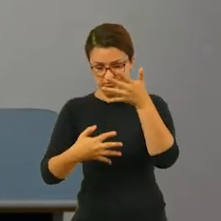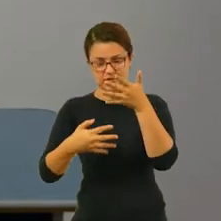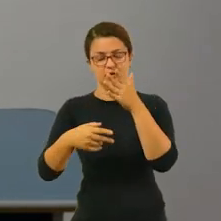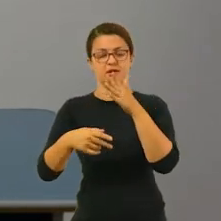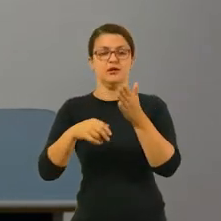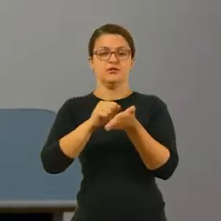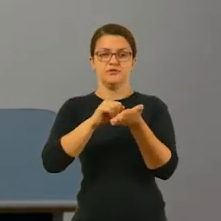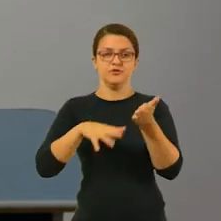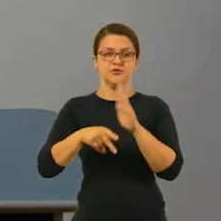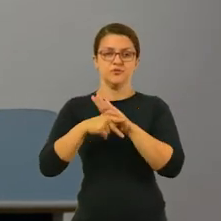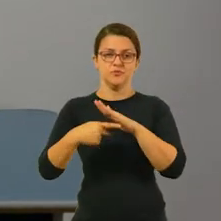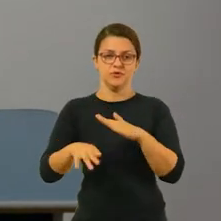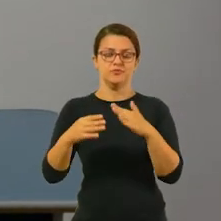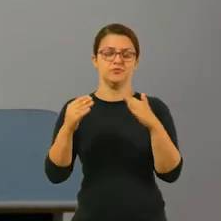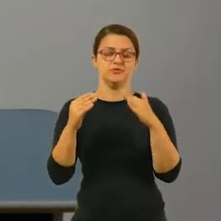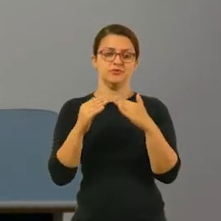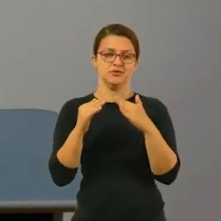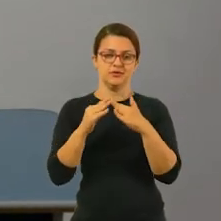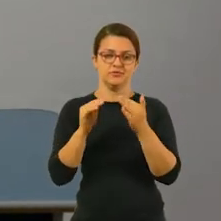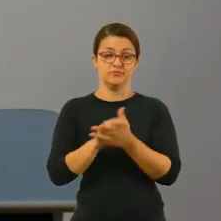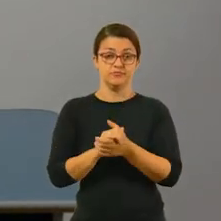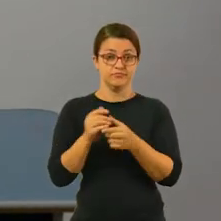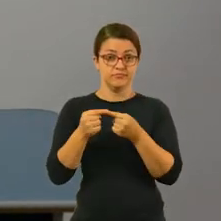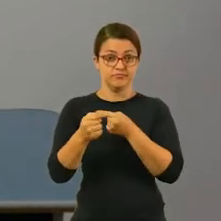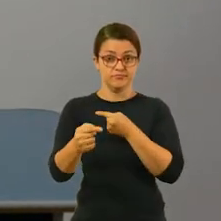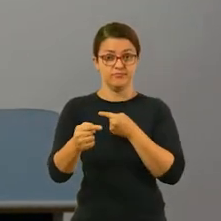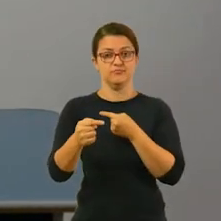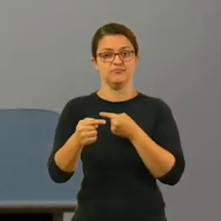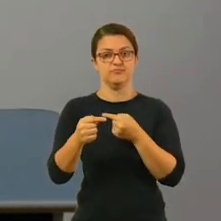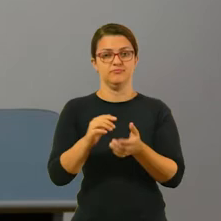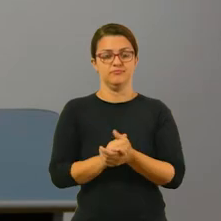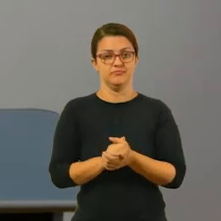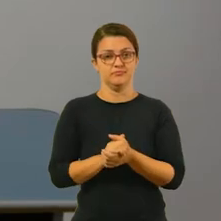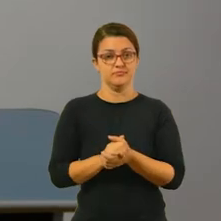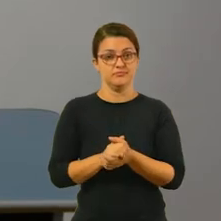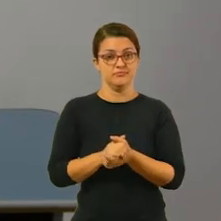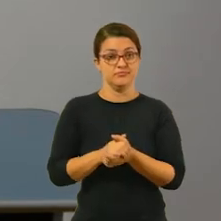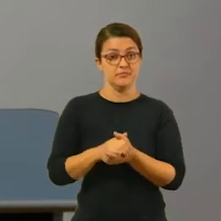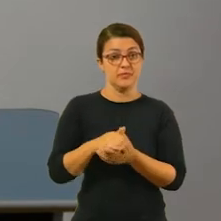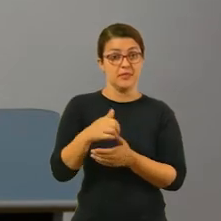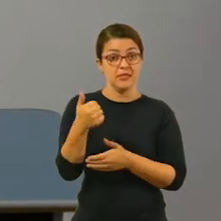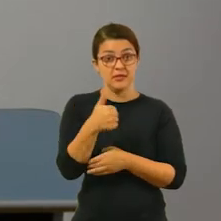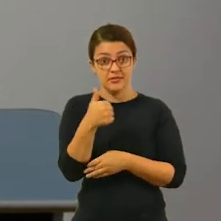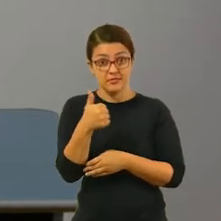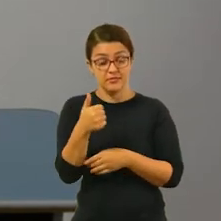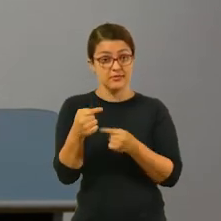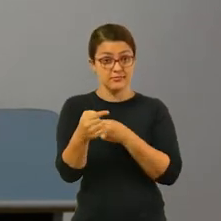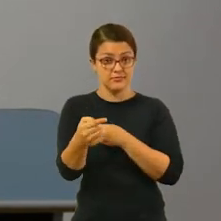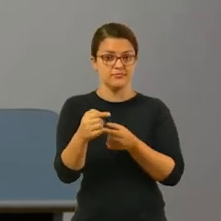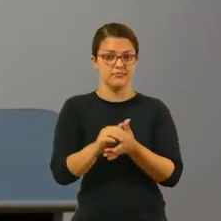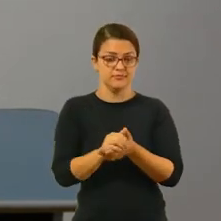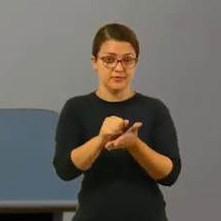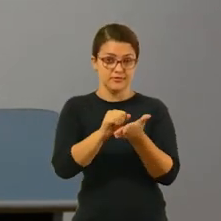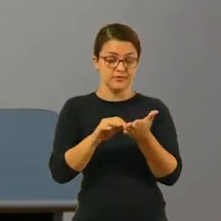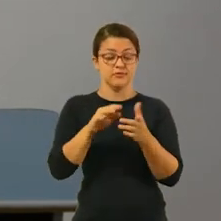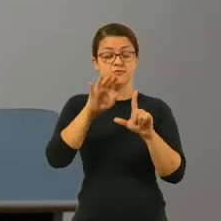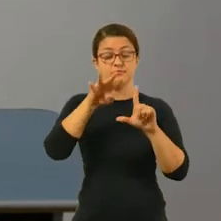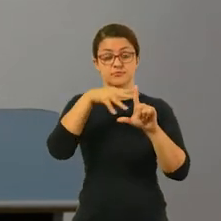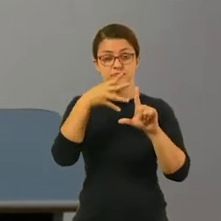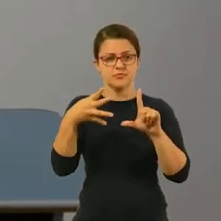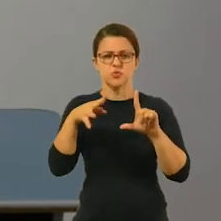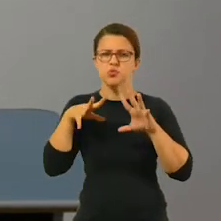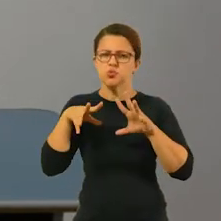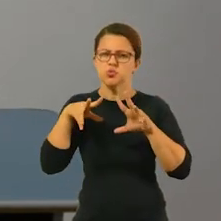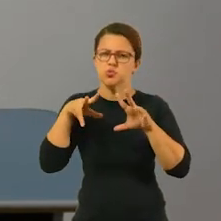11ª semana das nossas atividades e no nosso quadro semanal, nós temos algumas atividades para serem desenvolvidas.